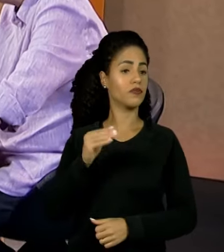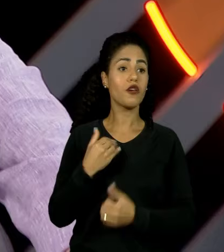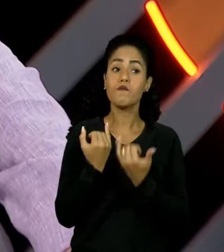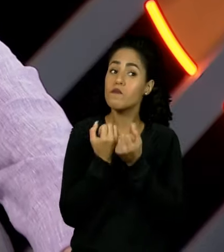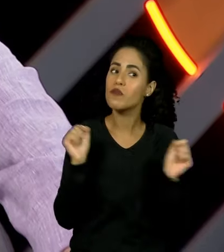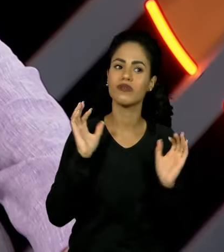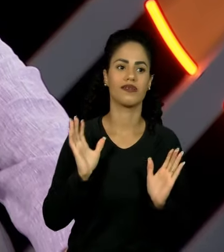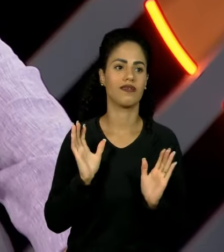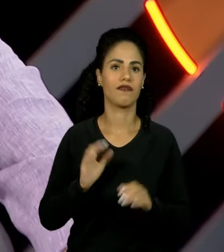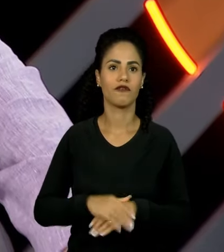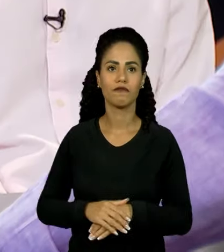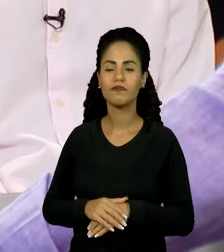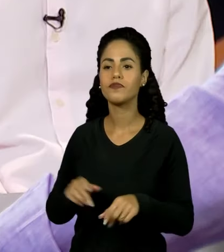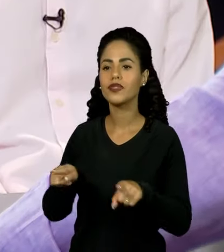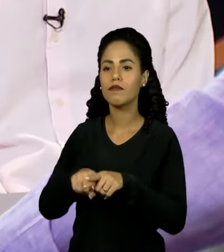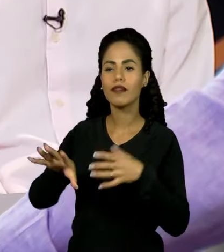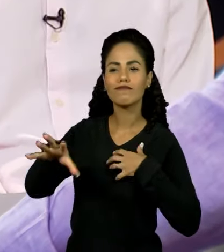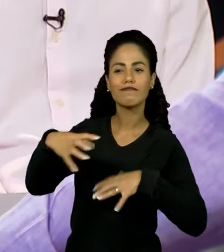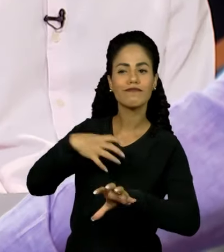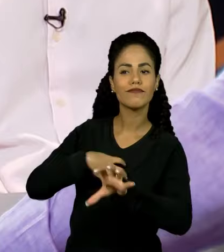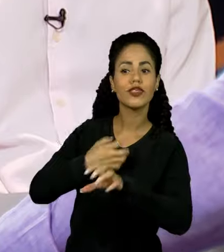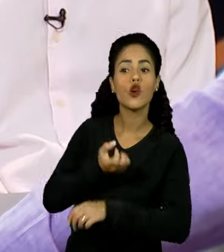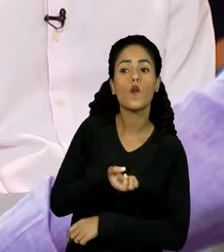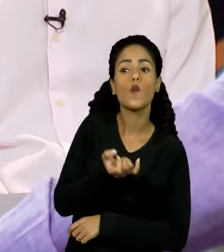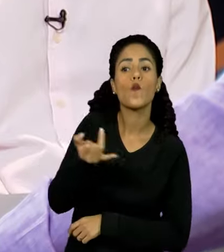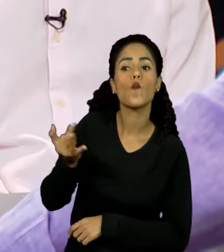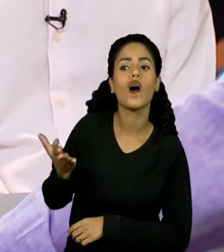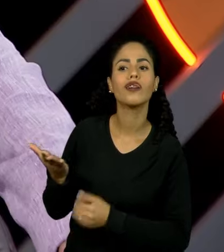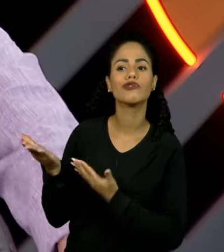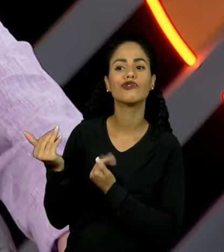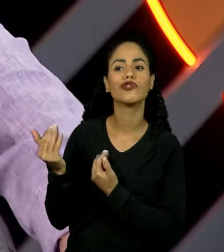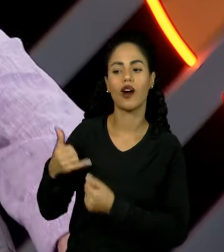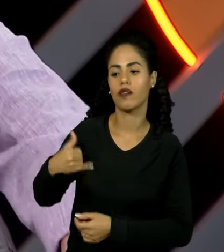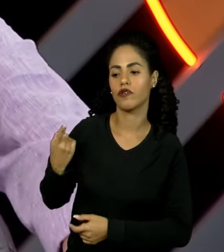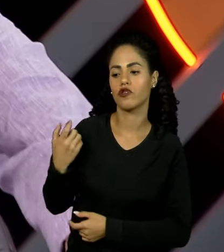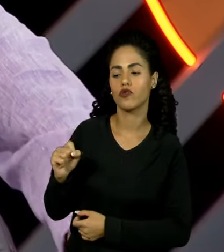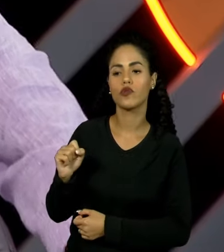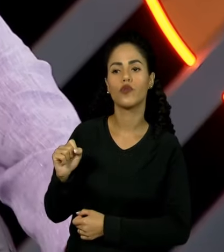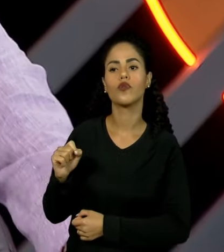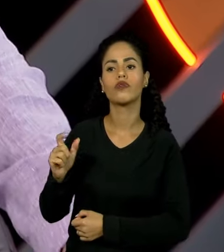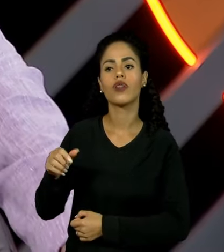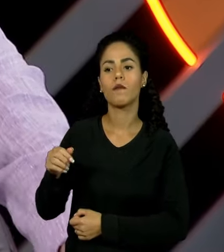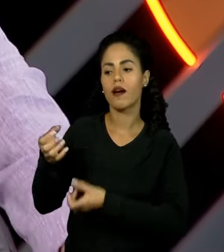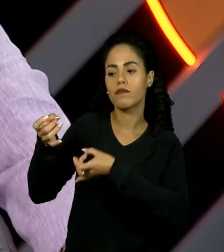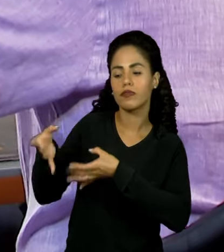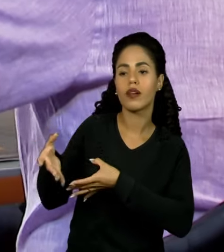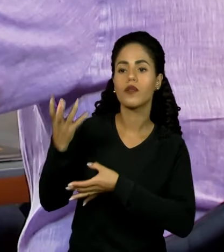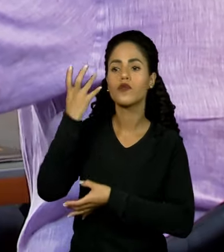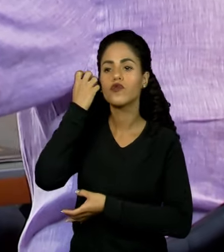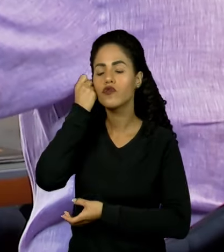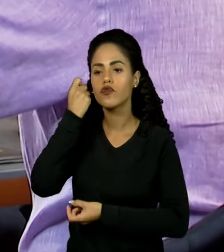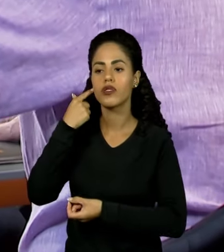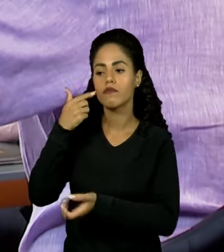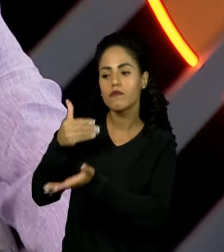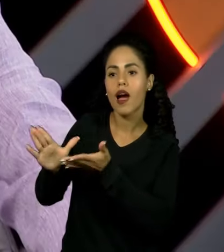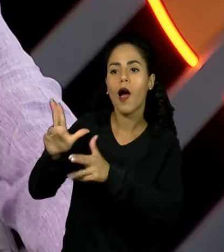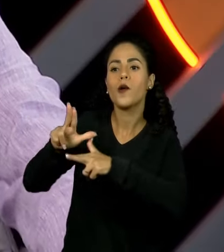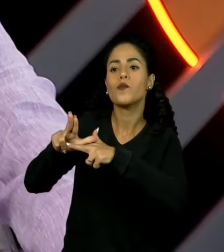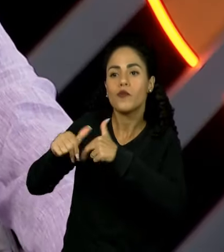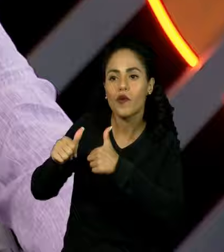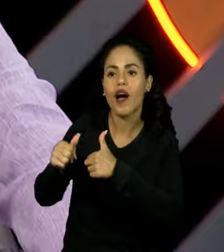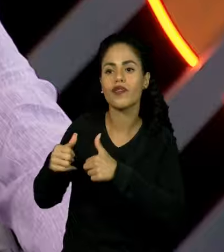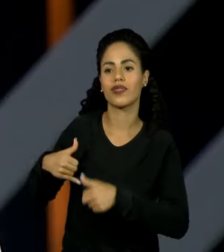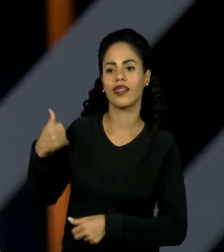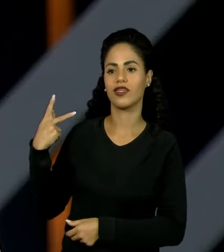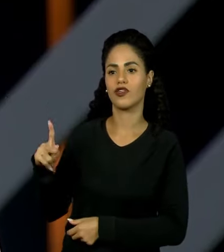em sentir o drama dos outros, quantos jovens de 18 anos são colocados pra fora dos abrigos, por idade, por